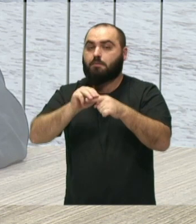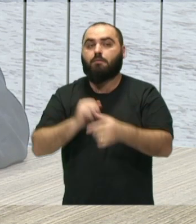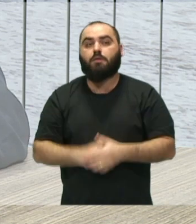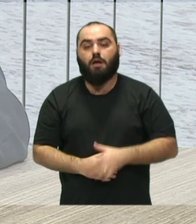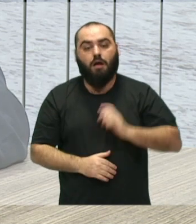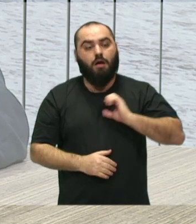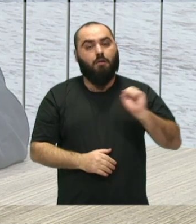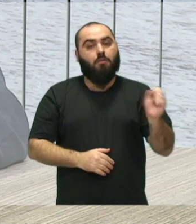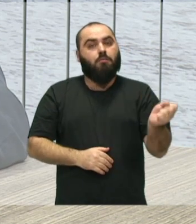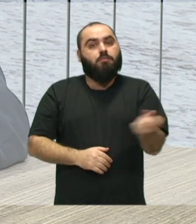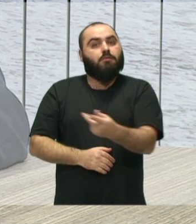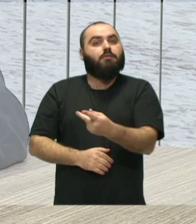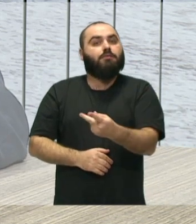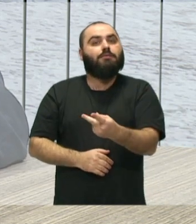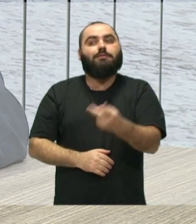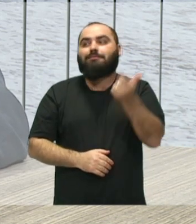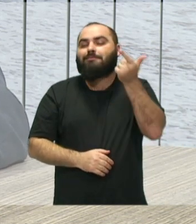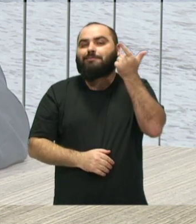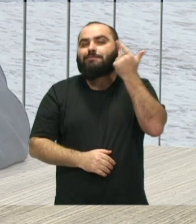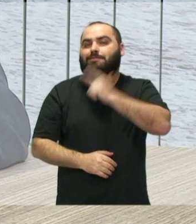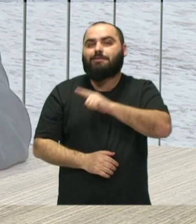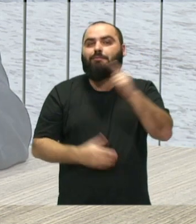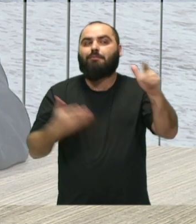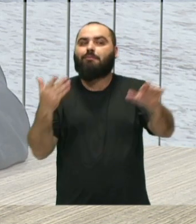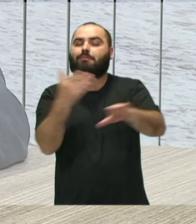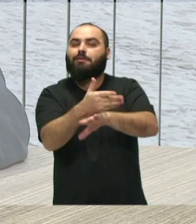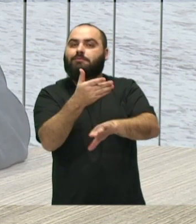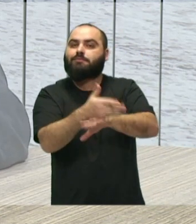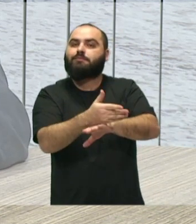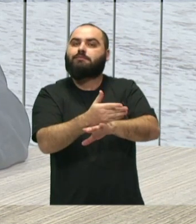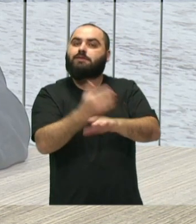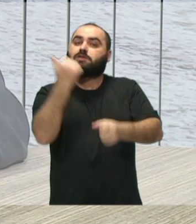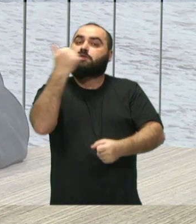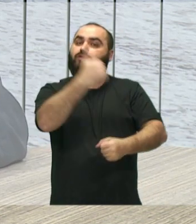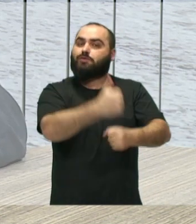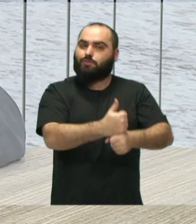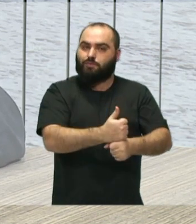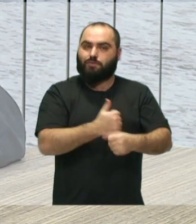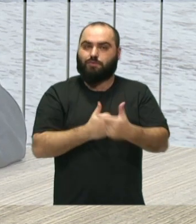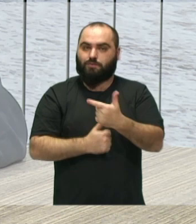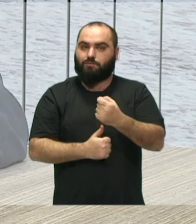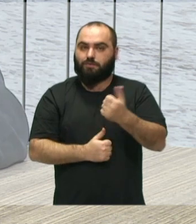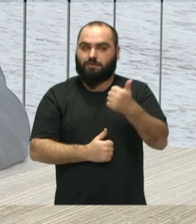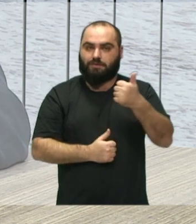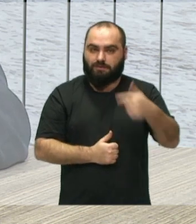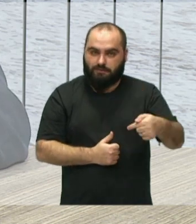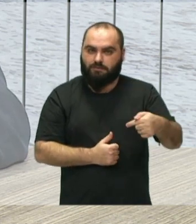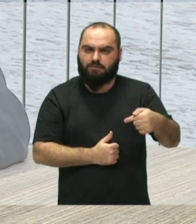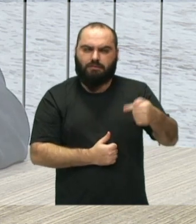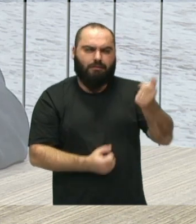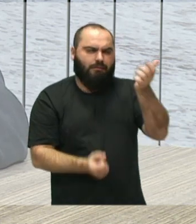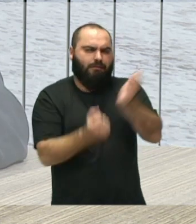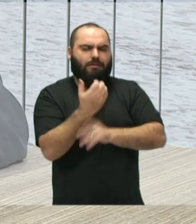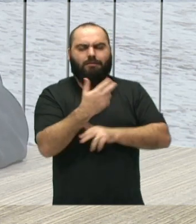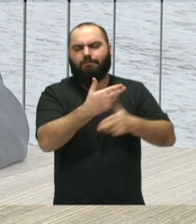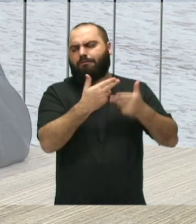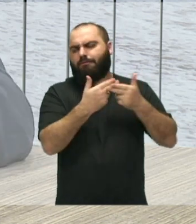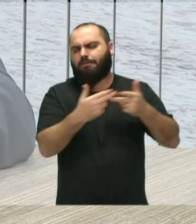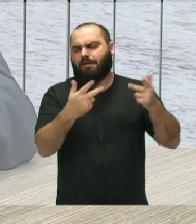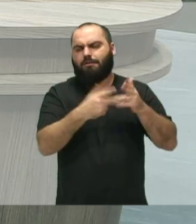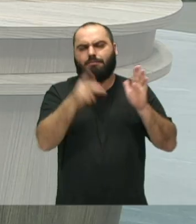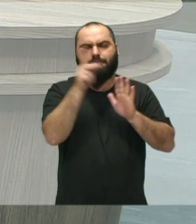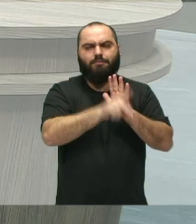adentrar à frente da instituição como diretor, e estar desenvolvendo vários projetos, né,